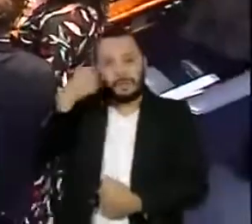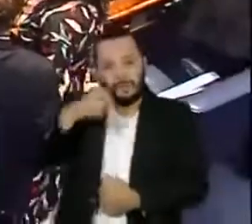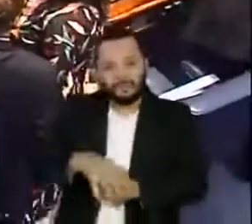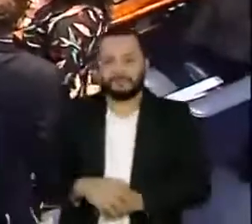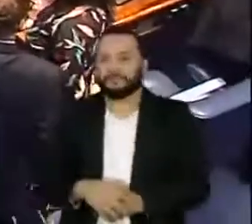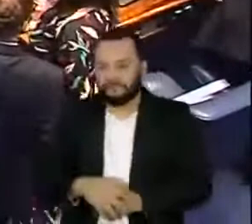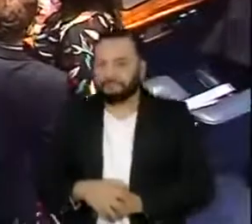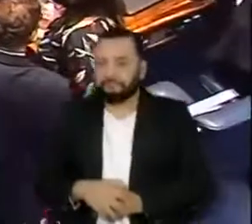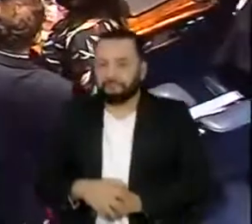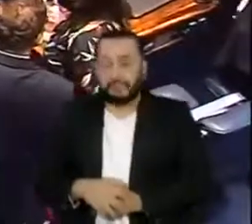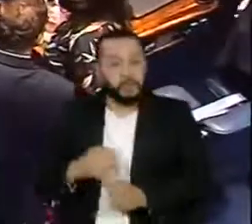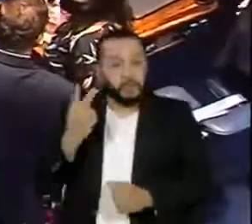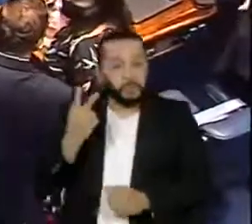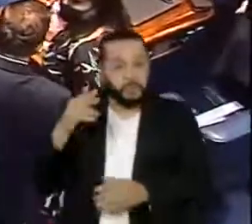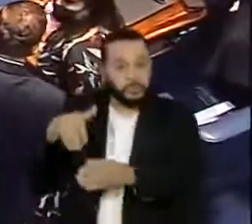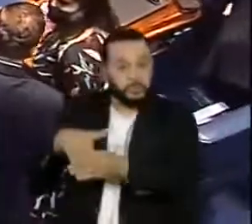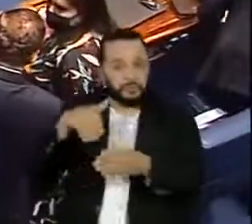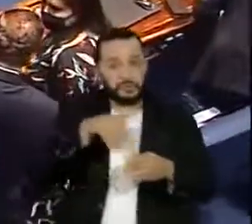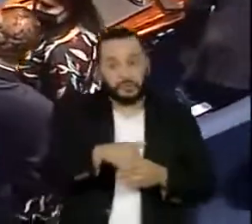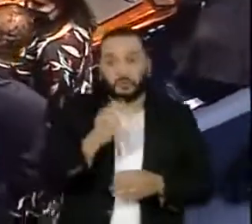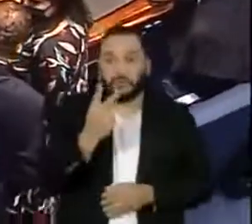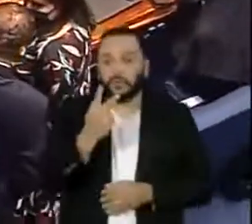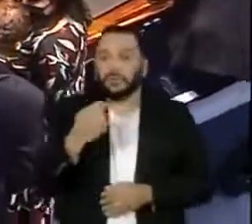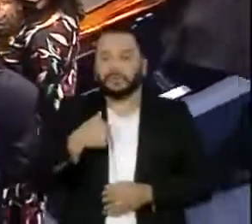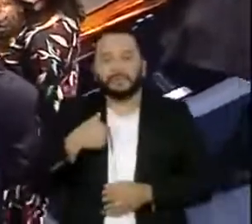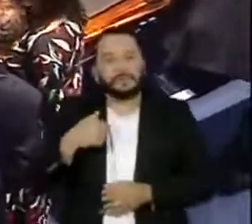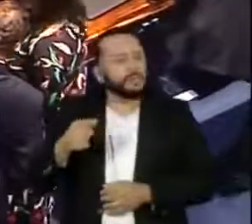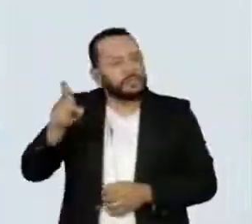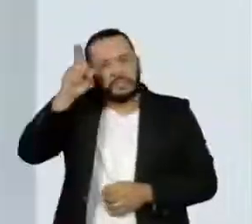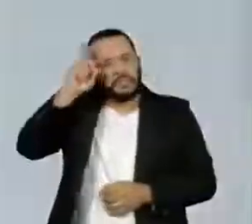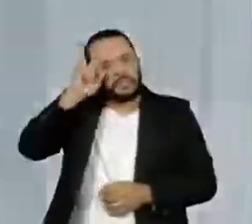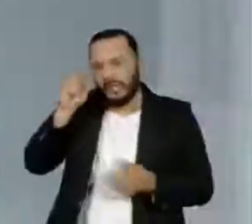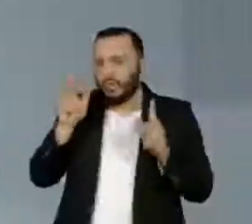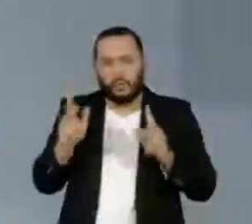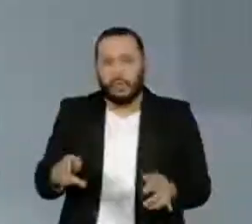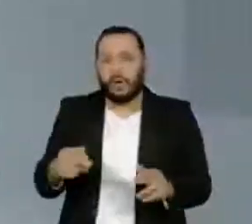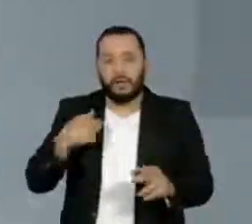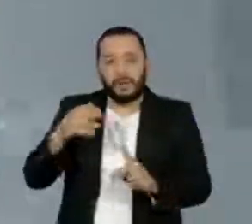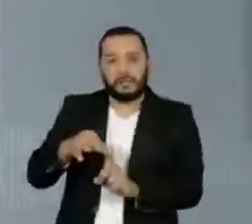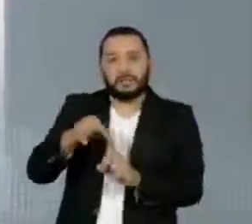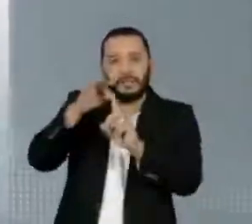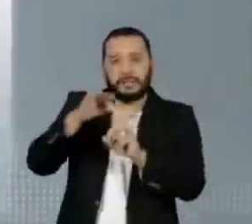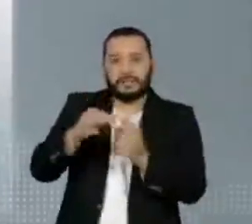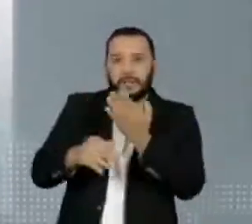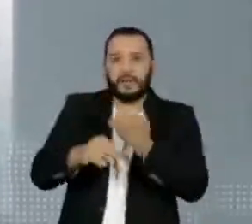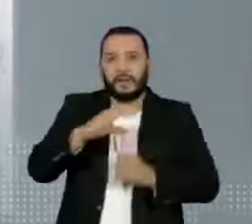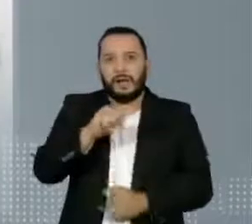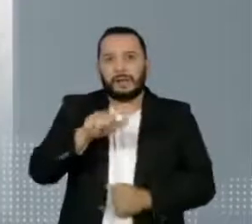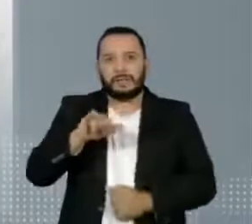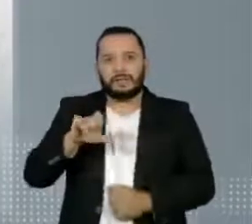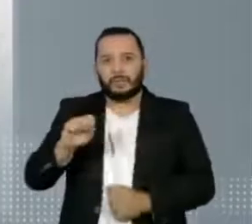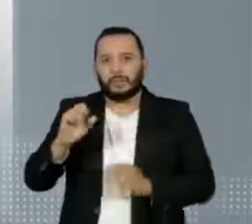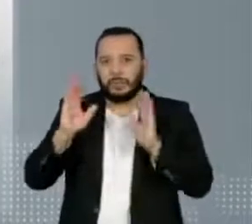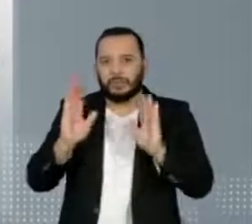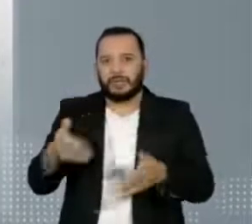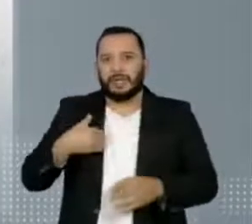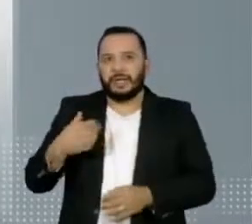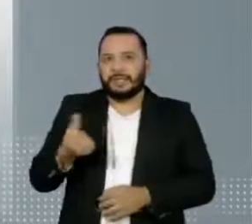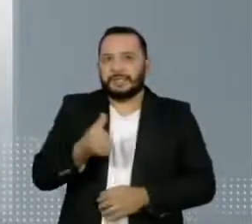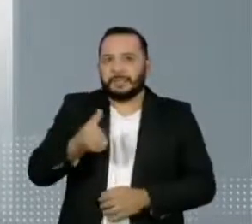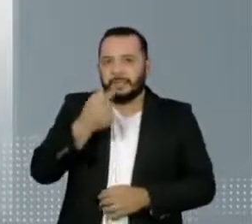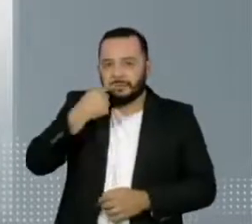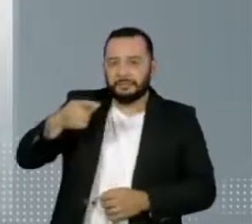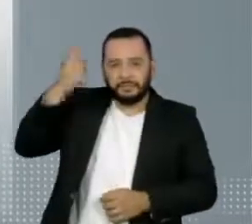As duas votações devem acontecer no mesmo dia. A indicação de Marques foi publicada na sexta-feira